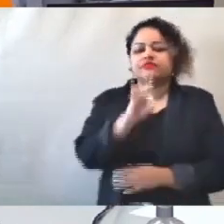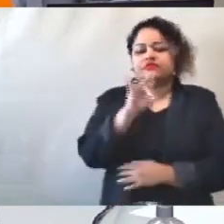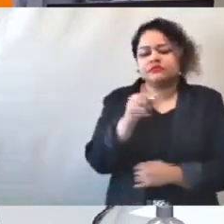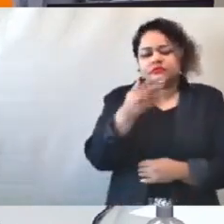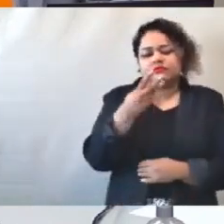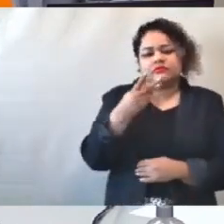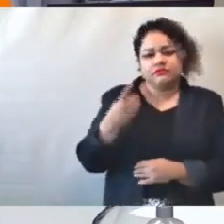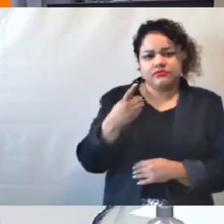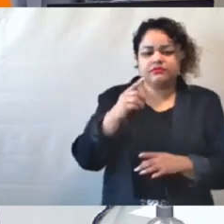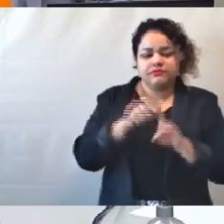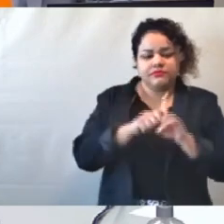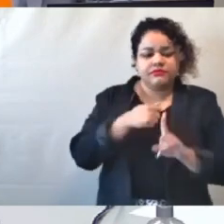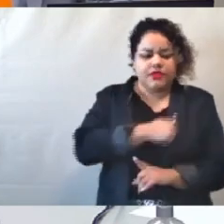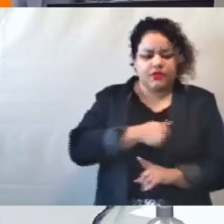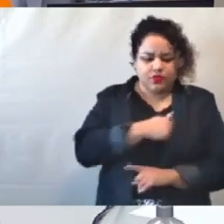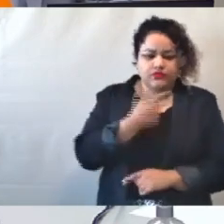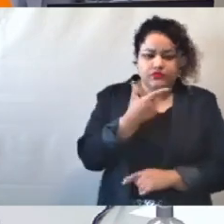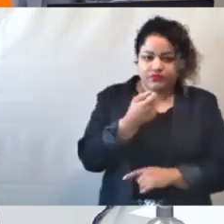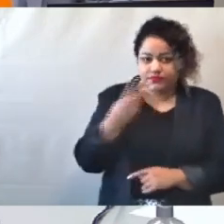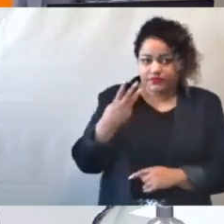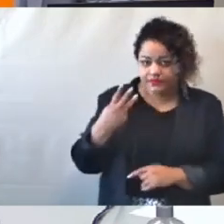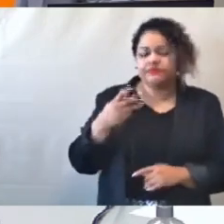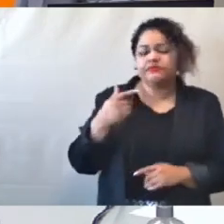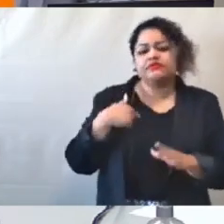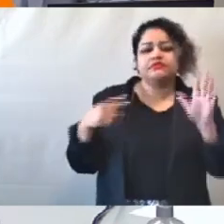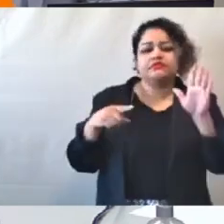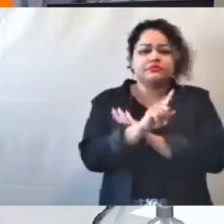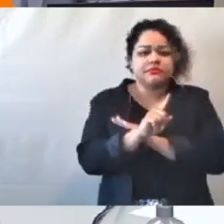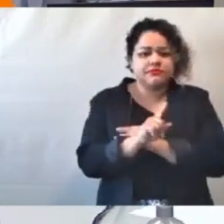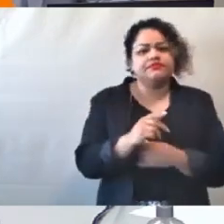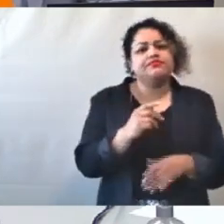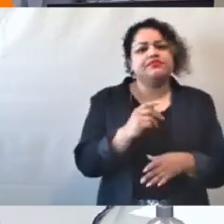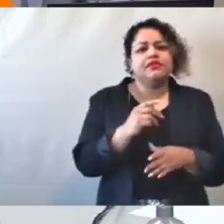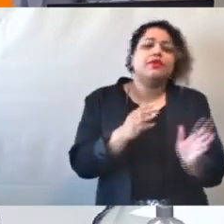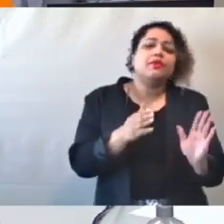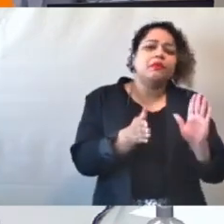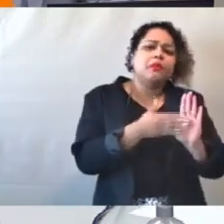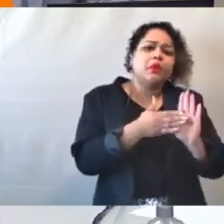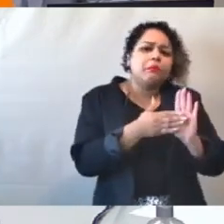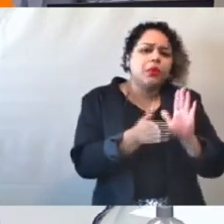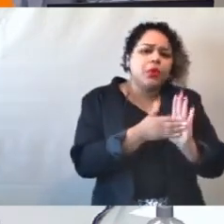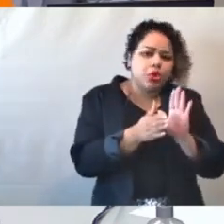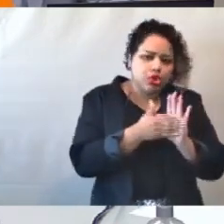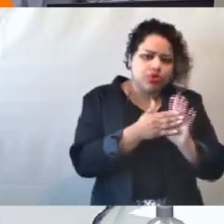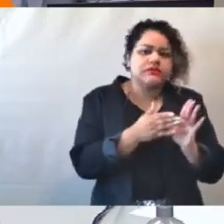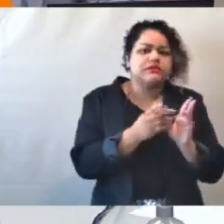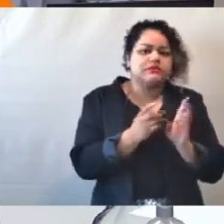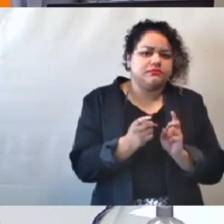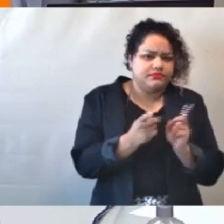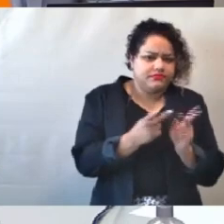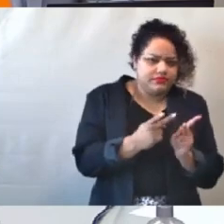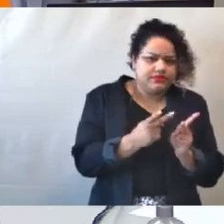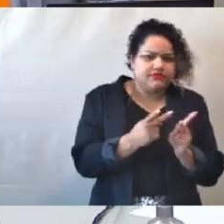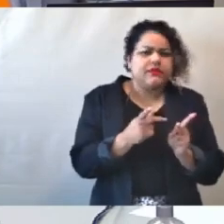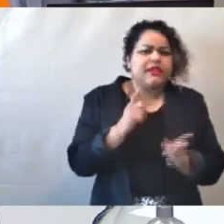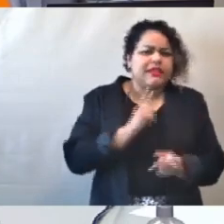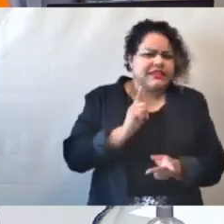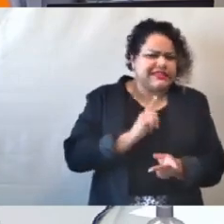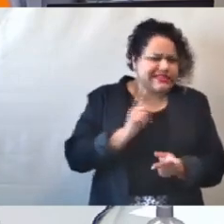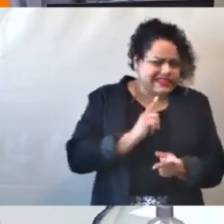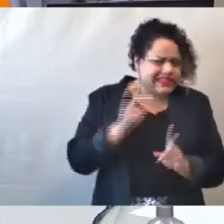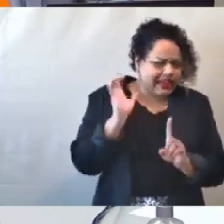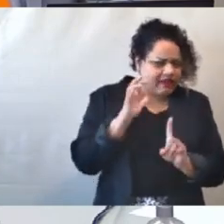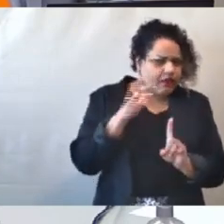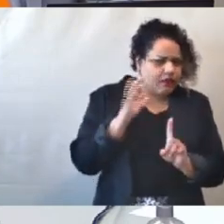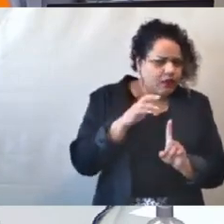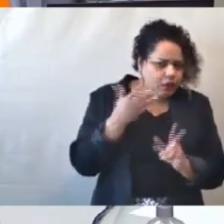Assim, eu pergunto, a proposta comercial influenciou na elaboração do projeto básico da inexigibilidade de licitação número